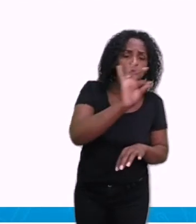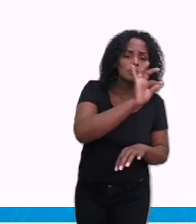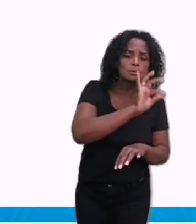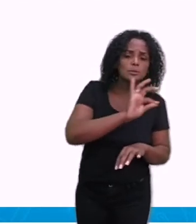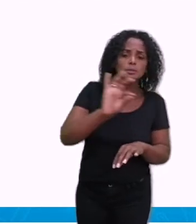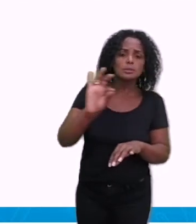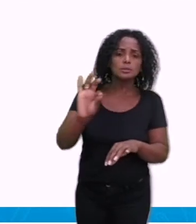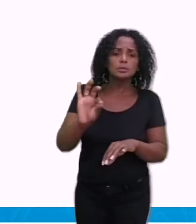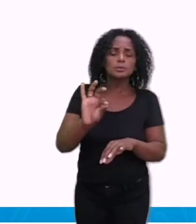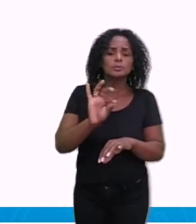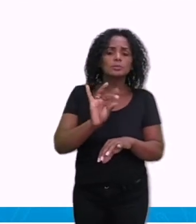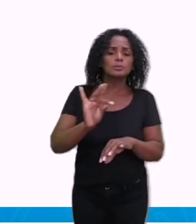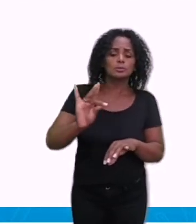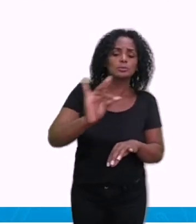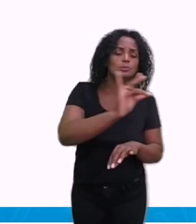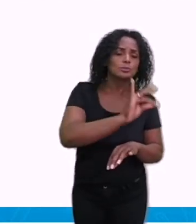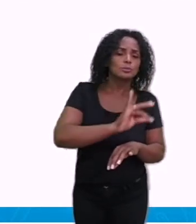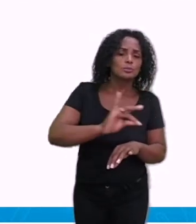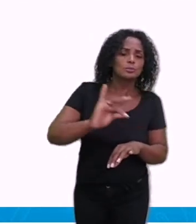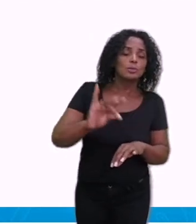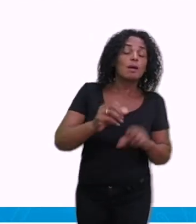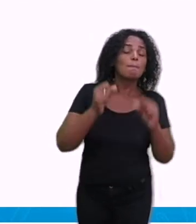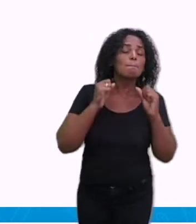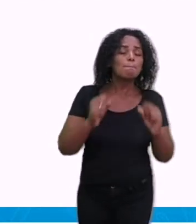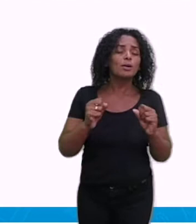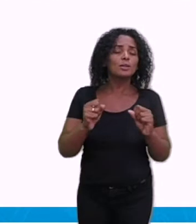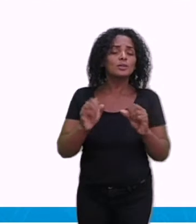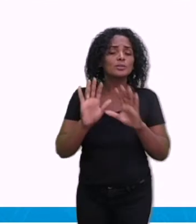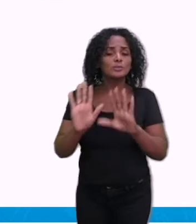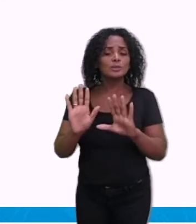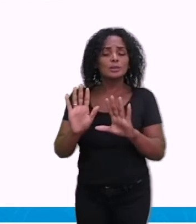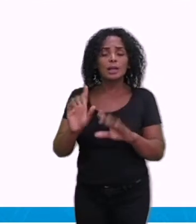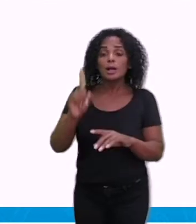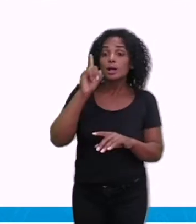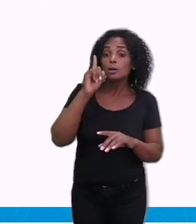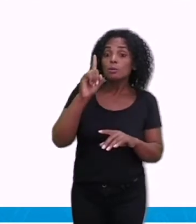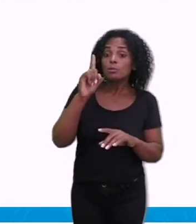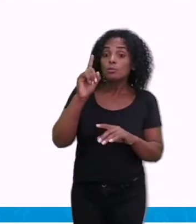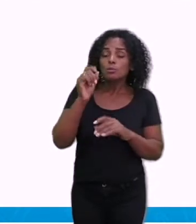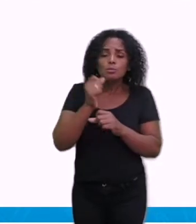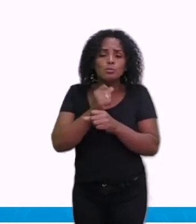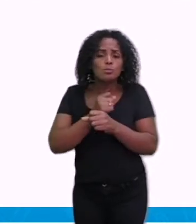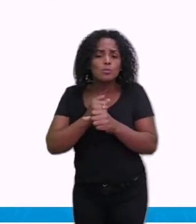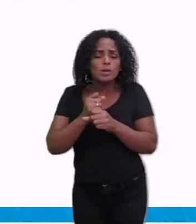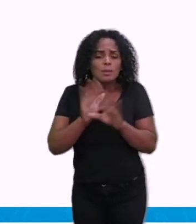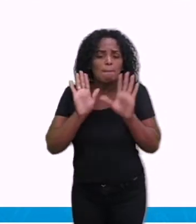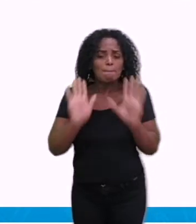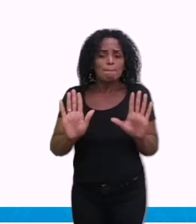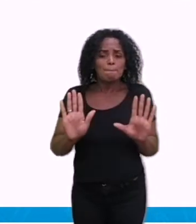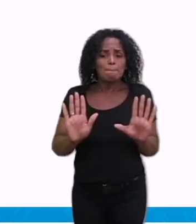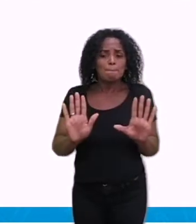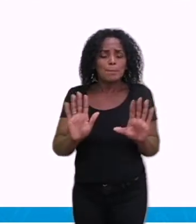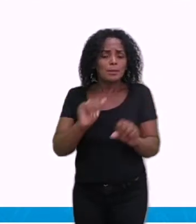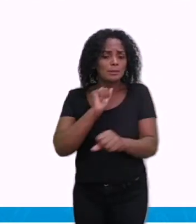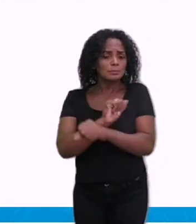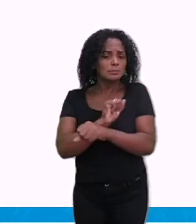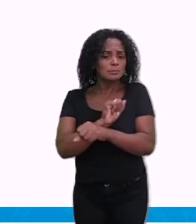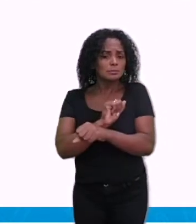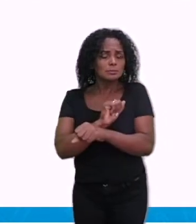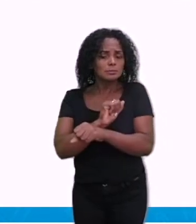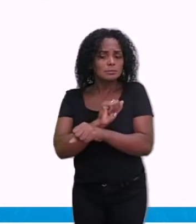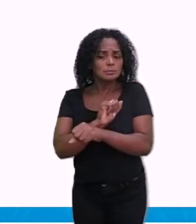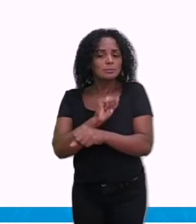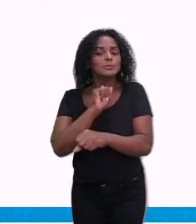ano, um ano paradinho ali, seco, aguardando o